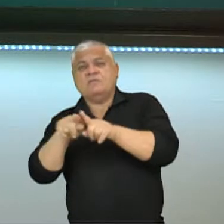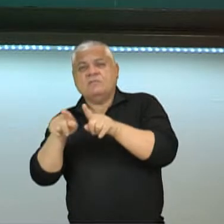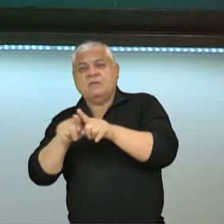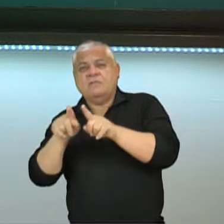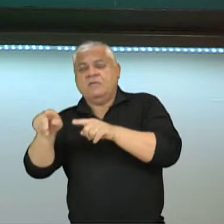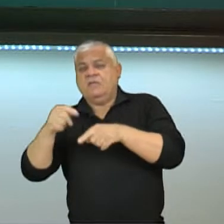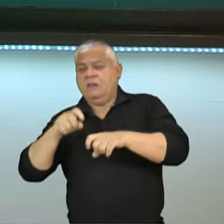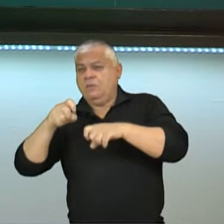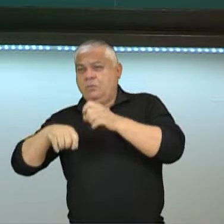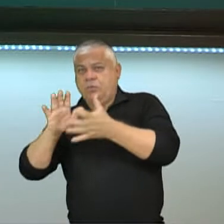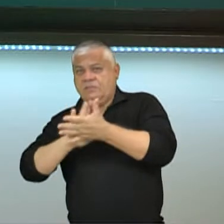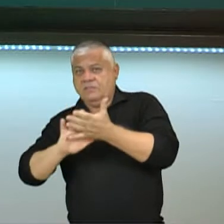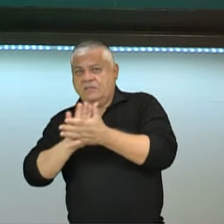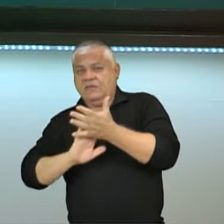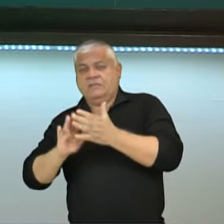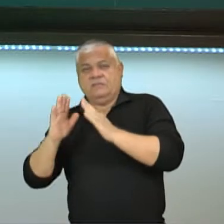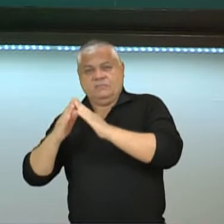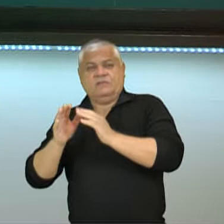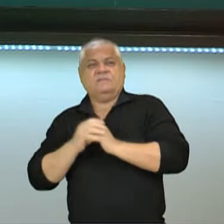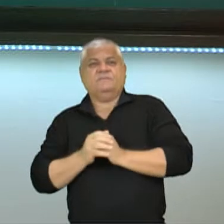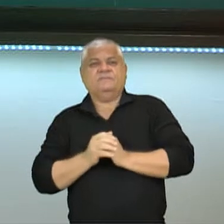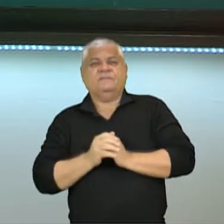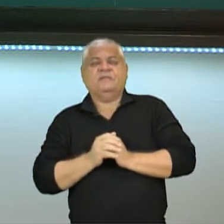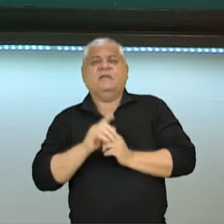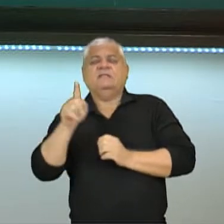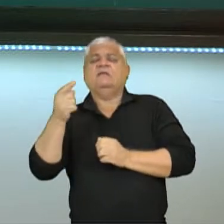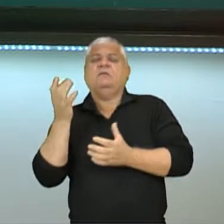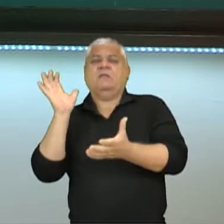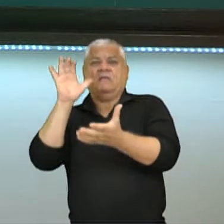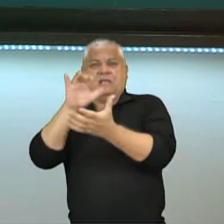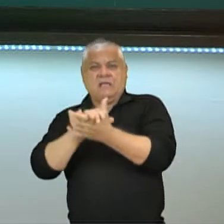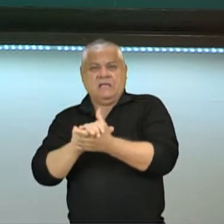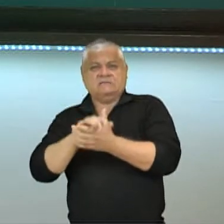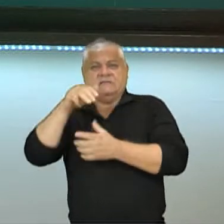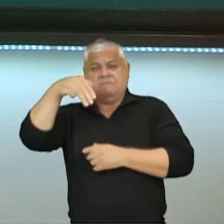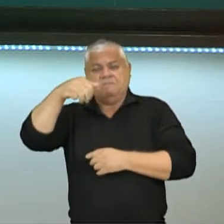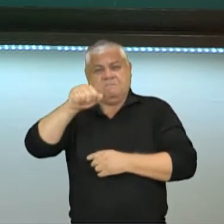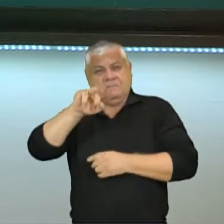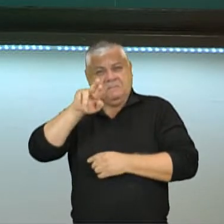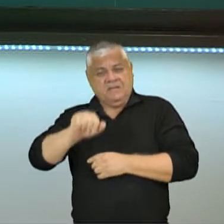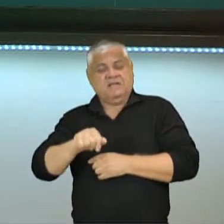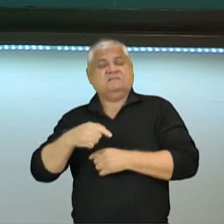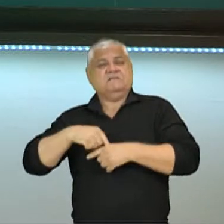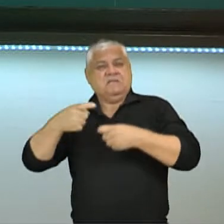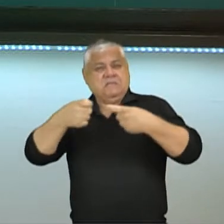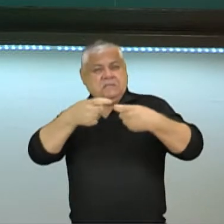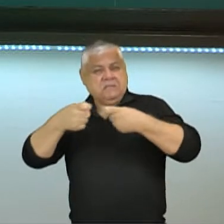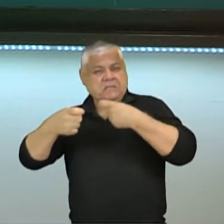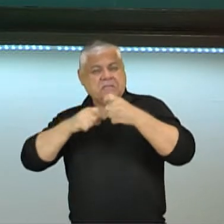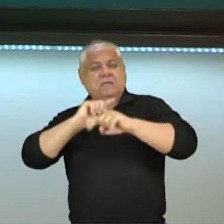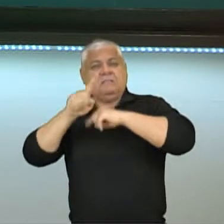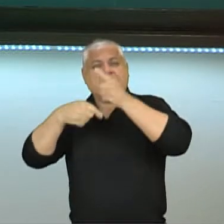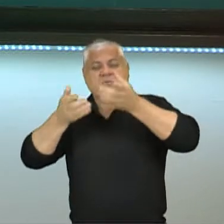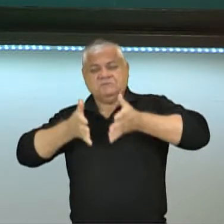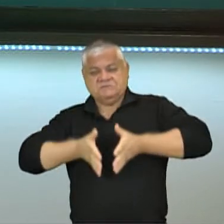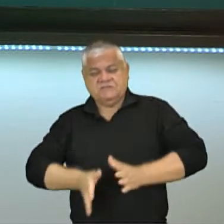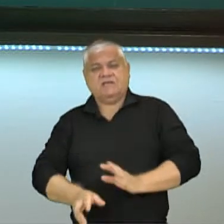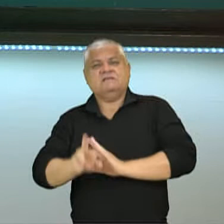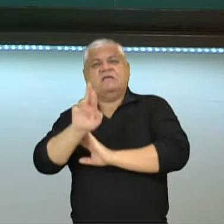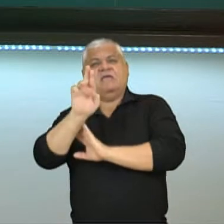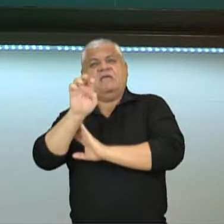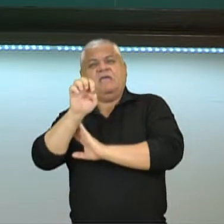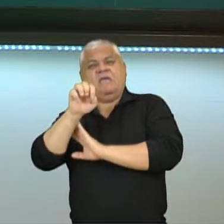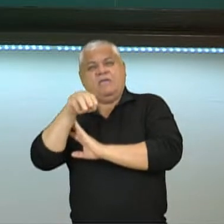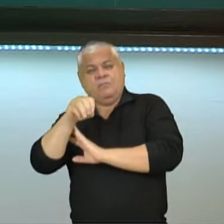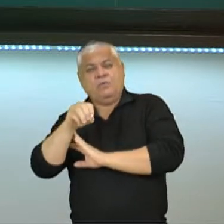descendência. A reia Silvia é sua filha. A reia Silvia é desposada por Marte. Marte é o deus da guerra romano e surge Rêmulo e Rômulo. Os dois